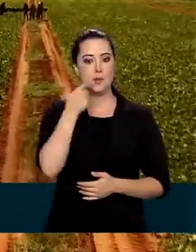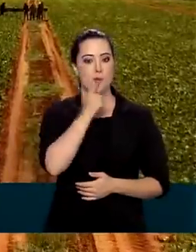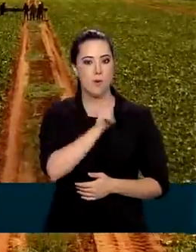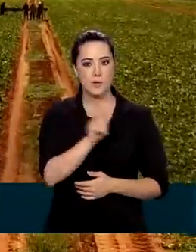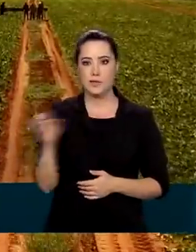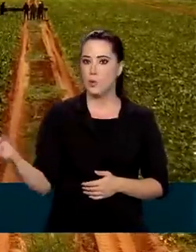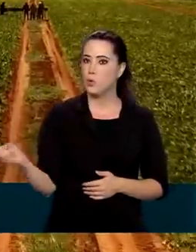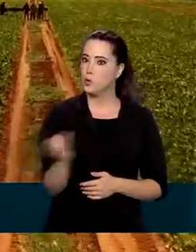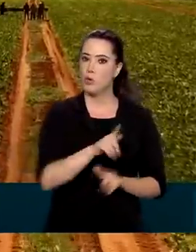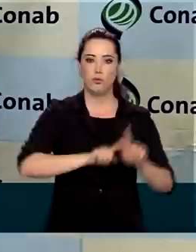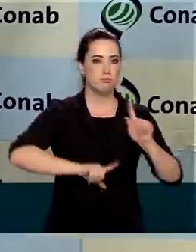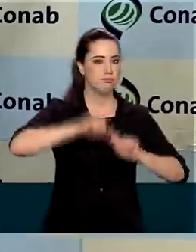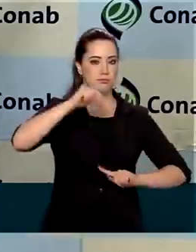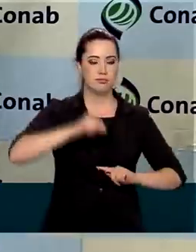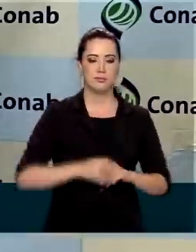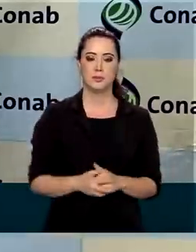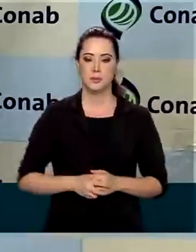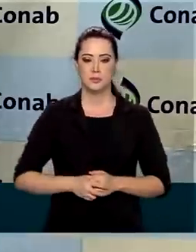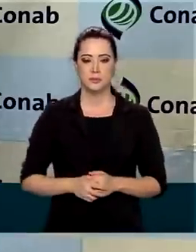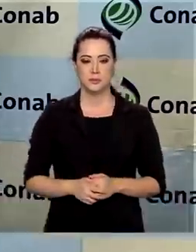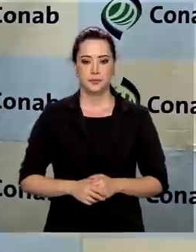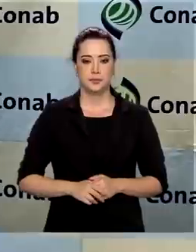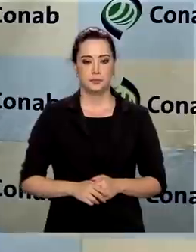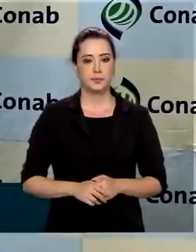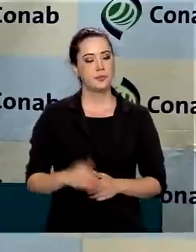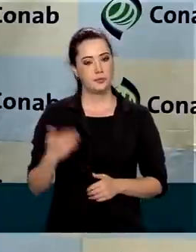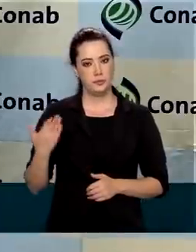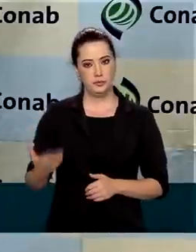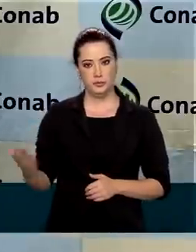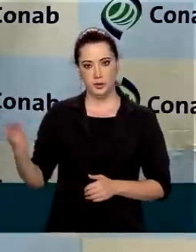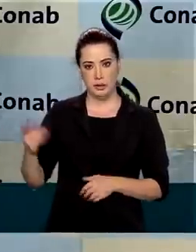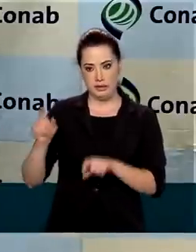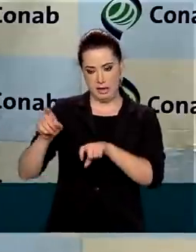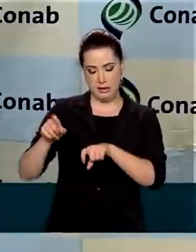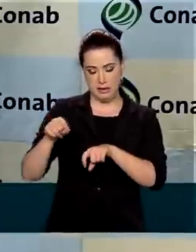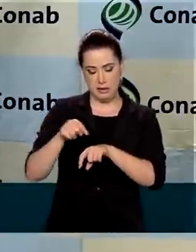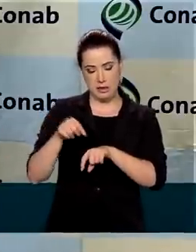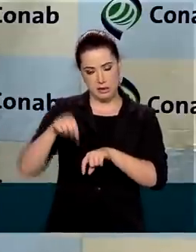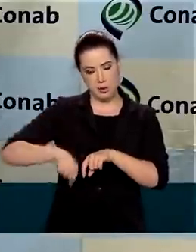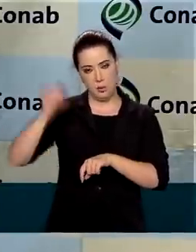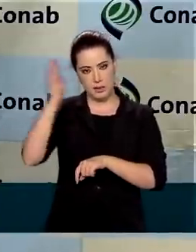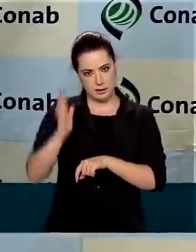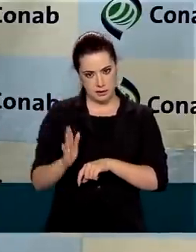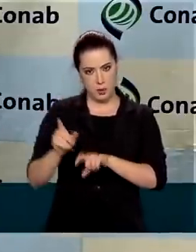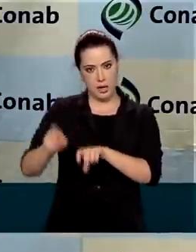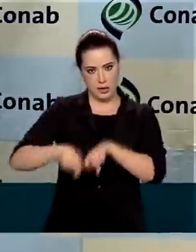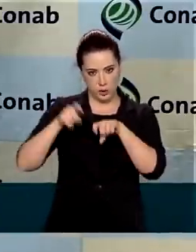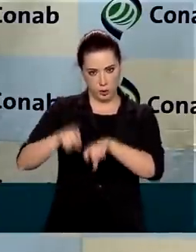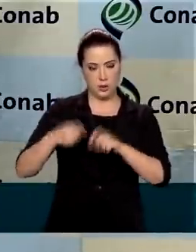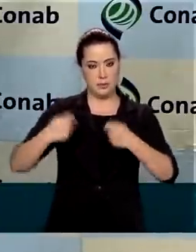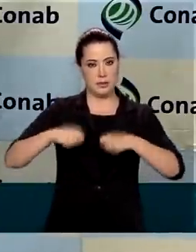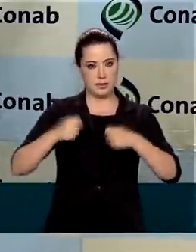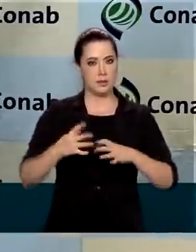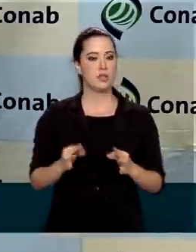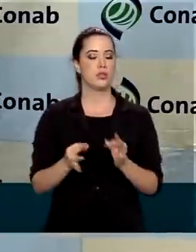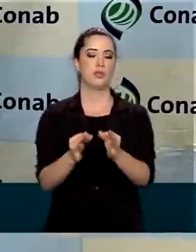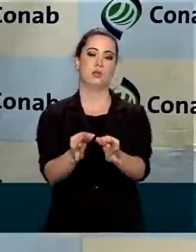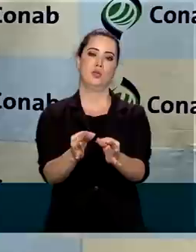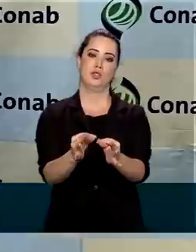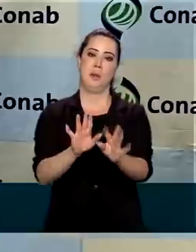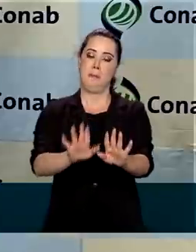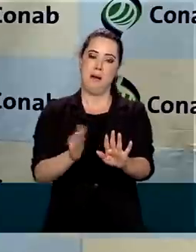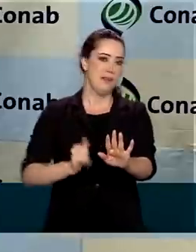um novo recorde. Essa agricultura demanda tecnologia, mas, acima de tudo,